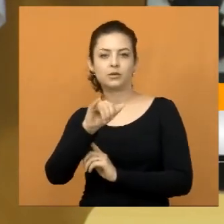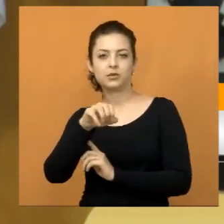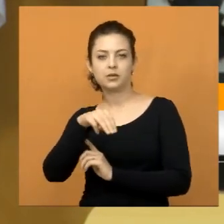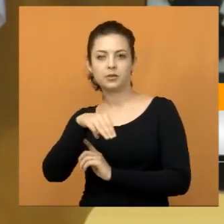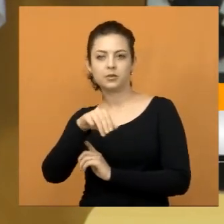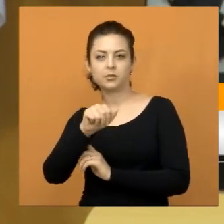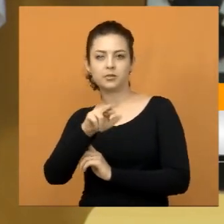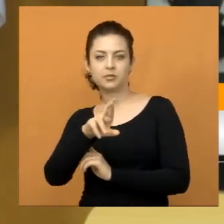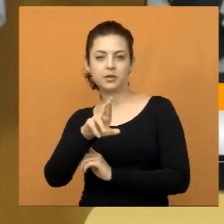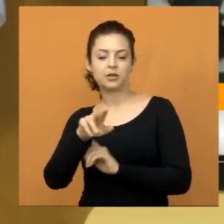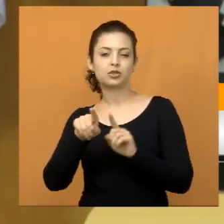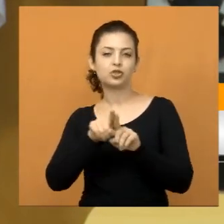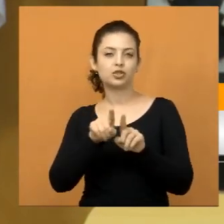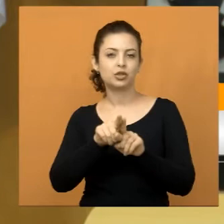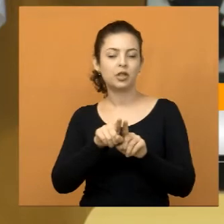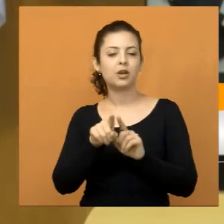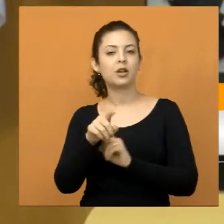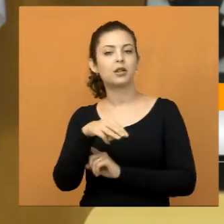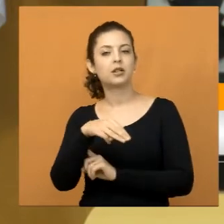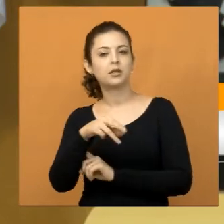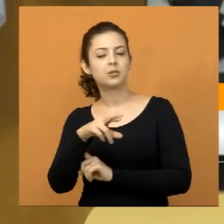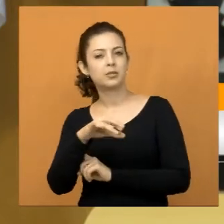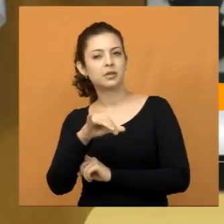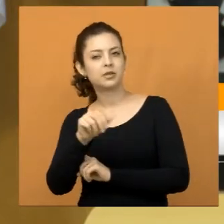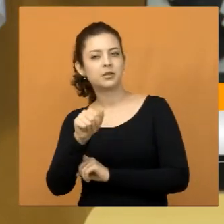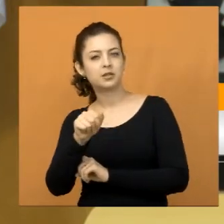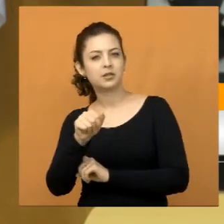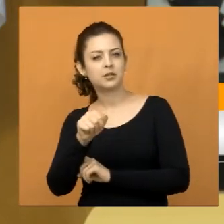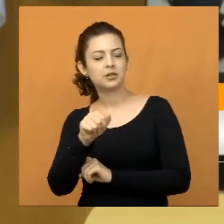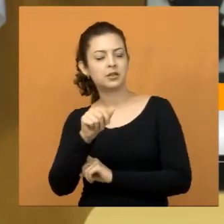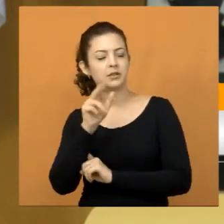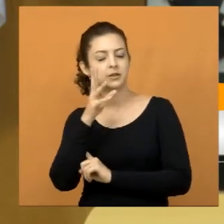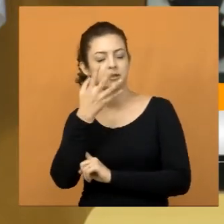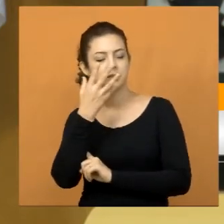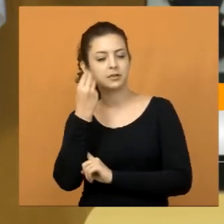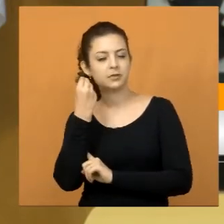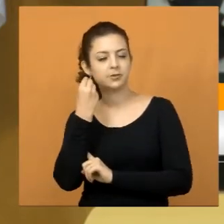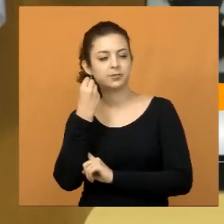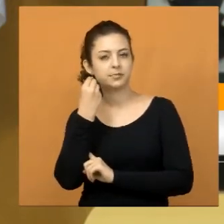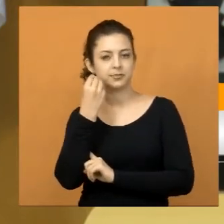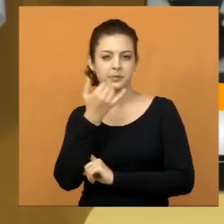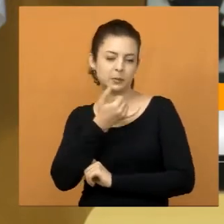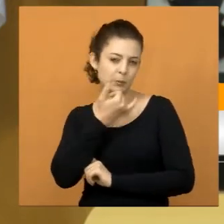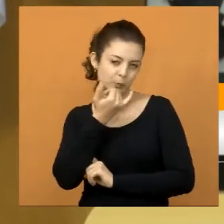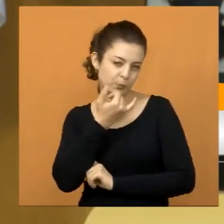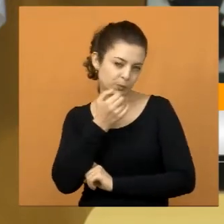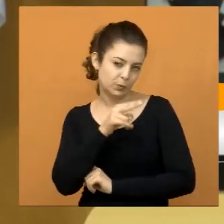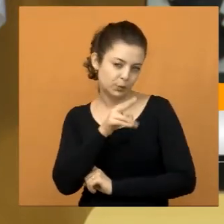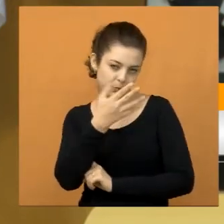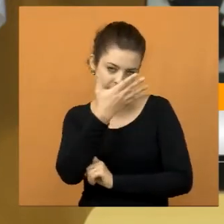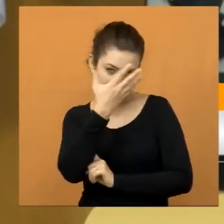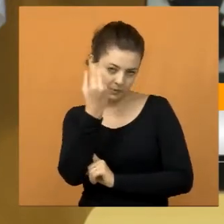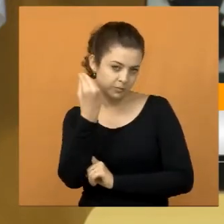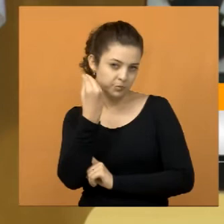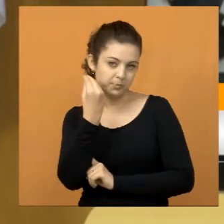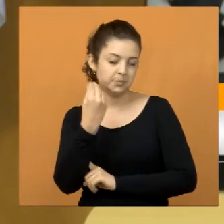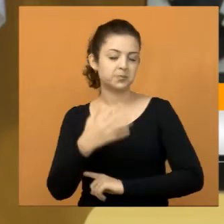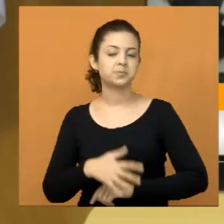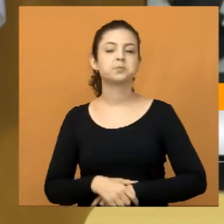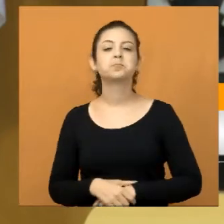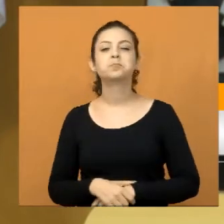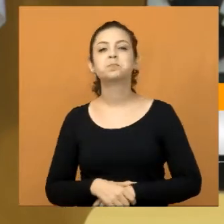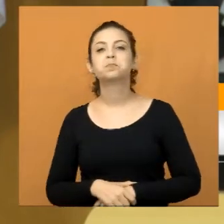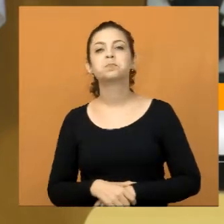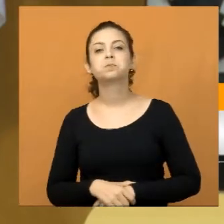Abner, citei, a doutora Márcia, acho que teve mais alguém aqui, eu não me lembro, mas me perdoem aqueles que eu não citar o nome aqui, porque com certeza eu não lembro.